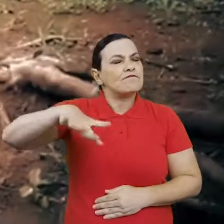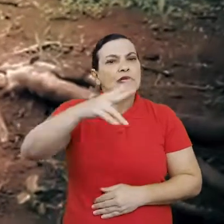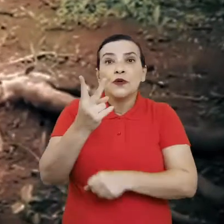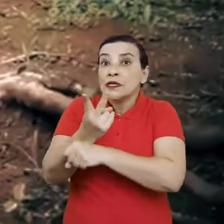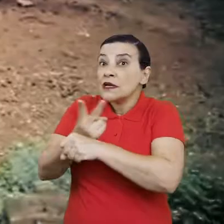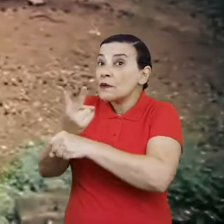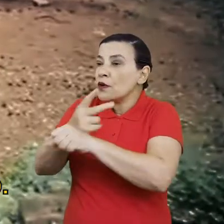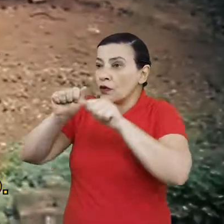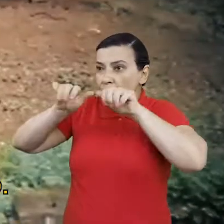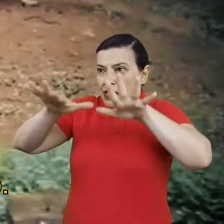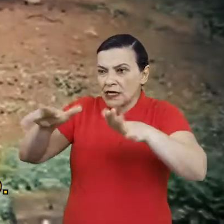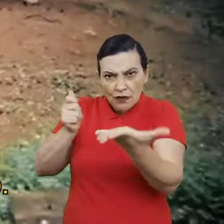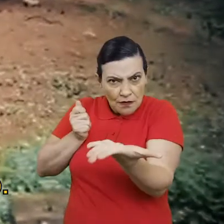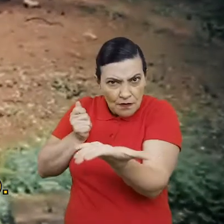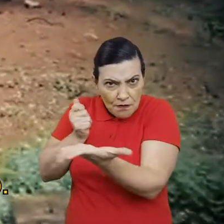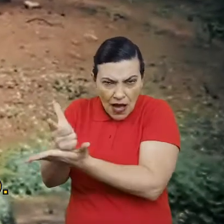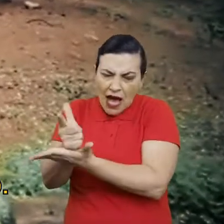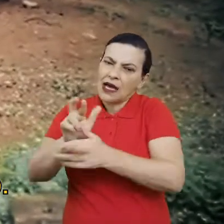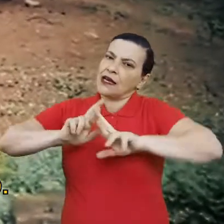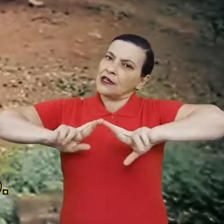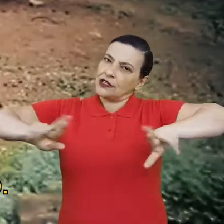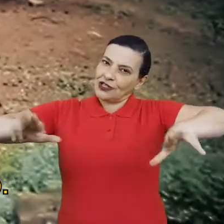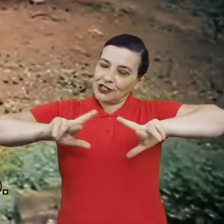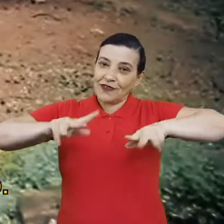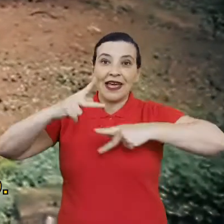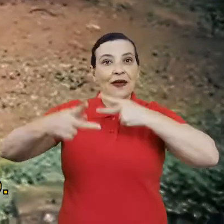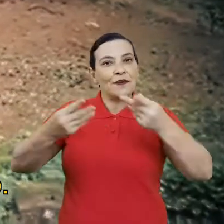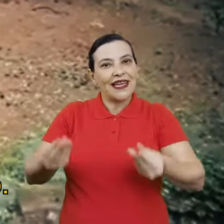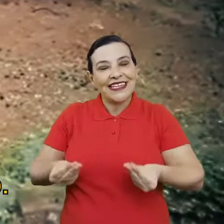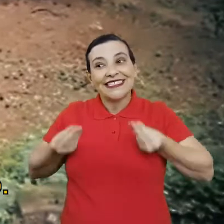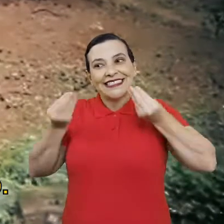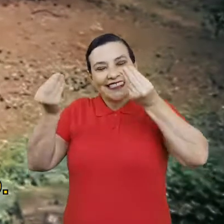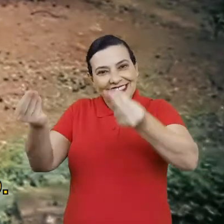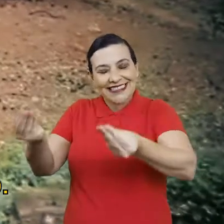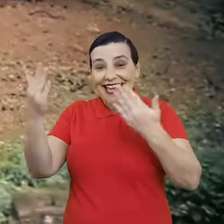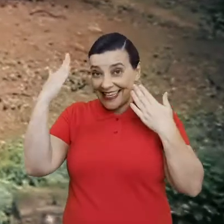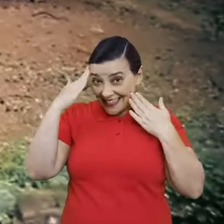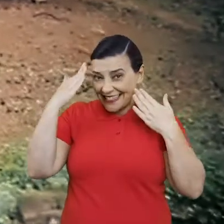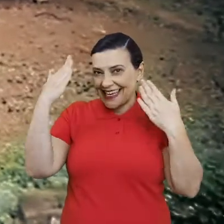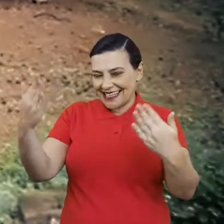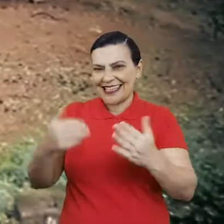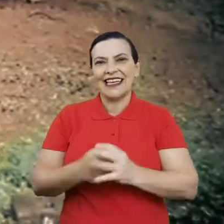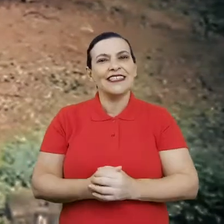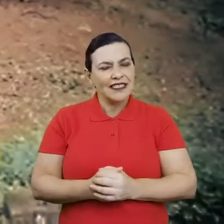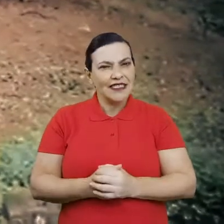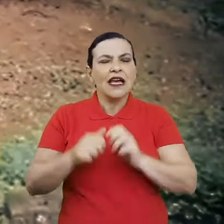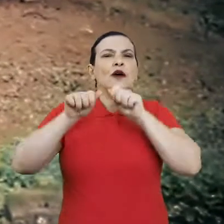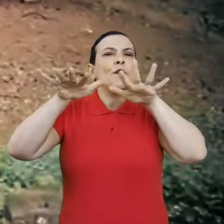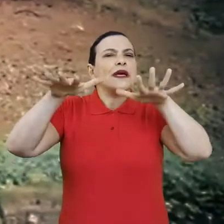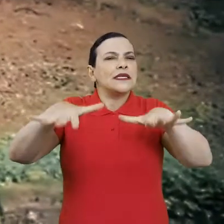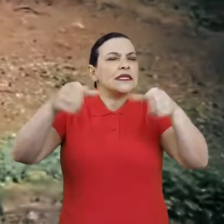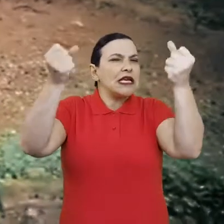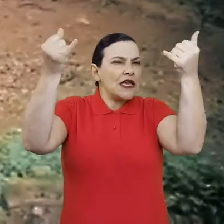dão algo em troca, não como uma forma de pagamento, e mais sim como uma forma de agradecimento. O benzimento que eu vou